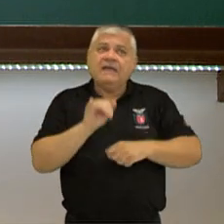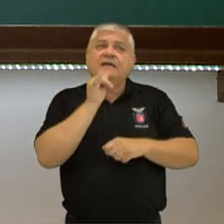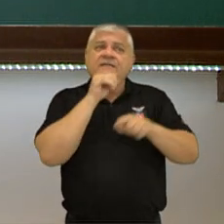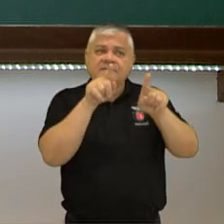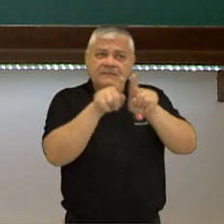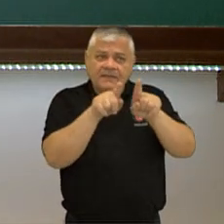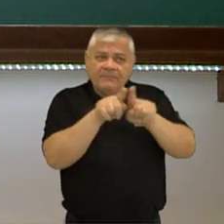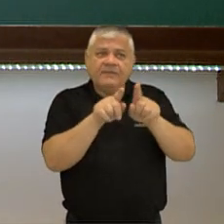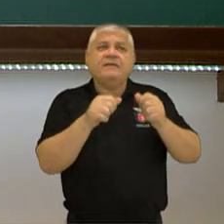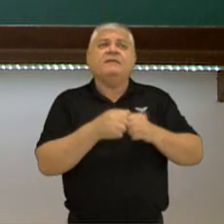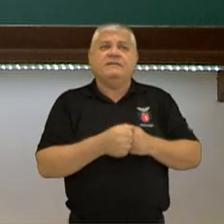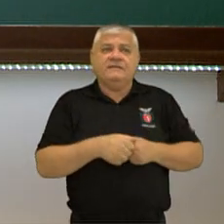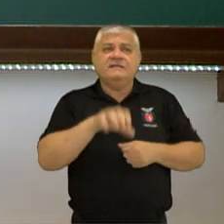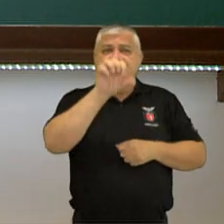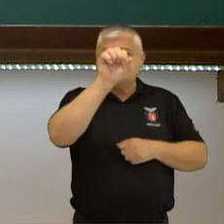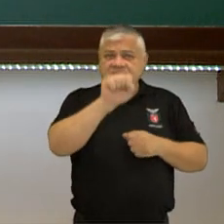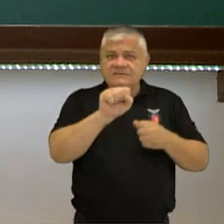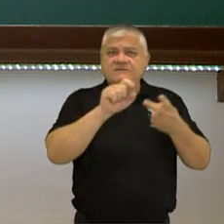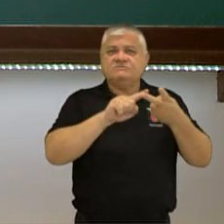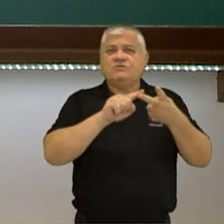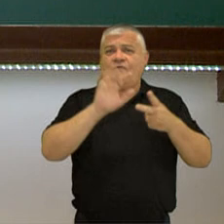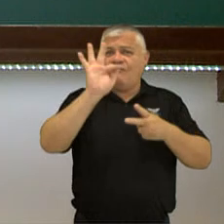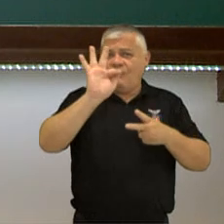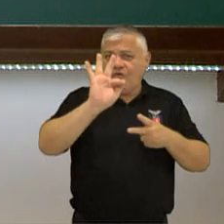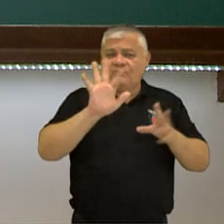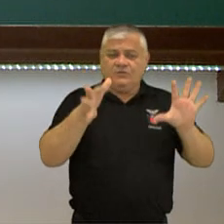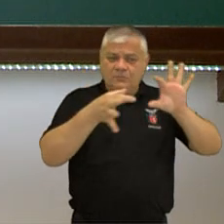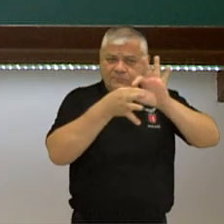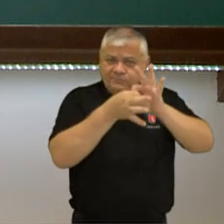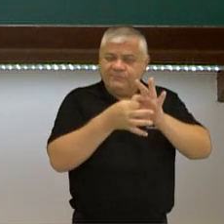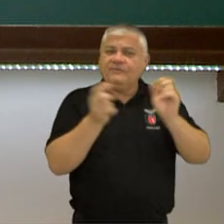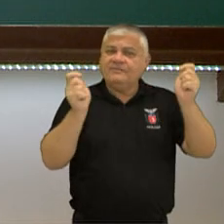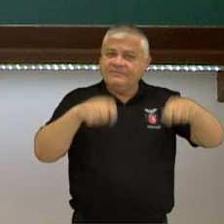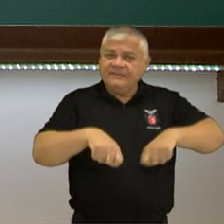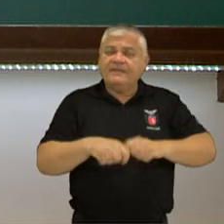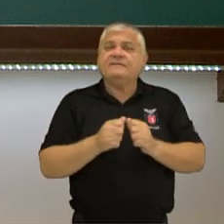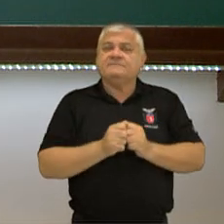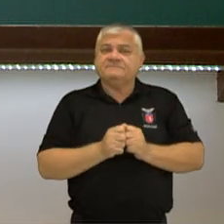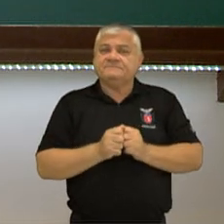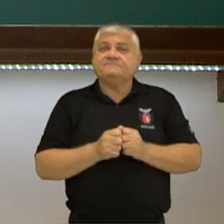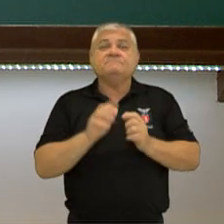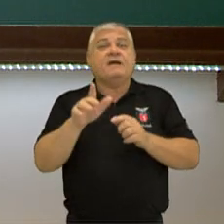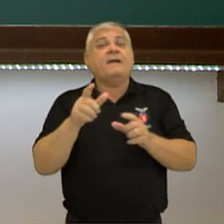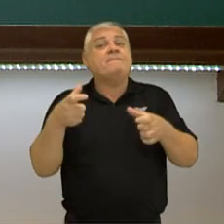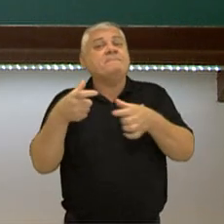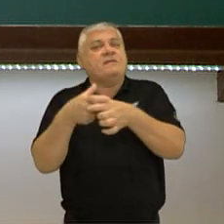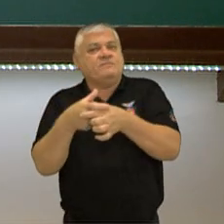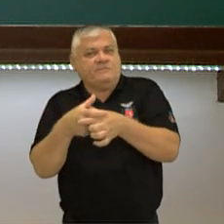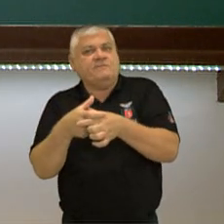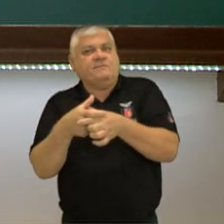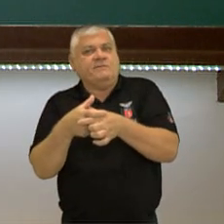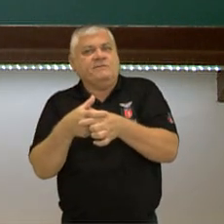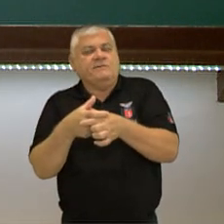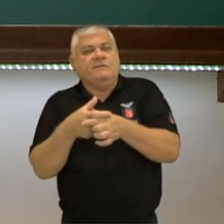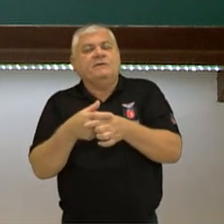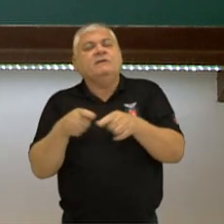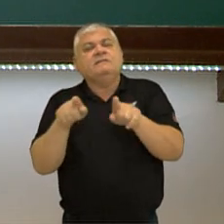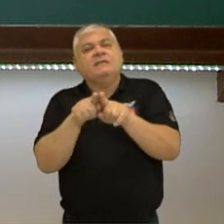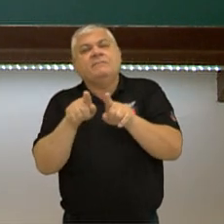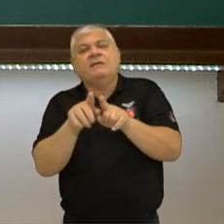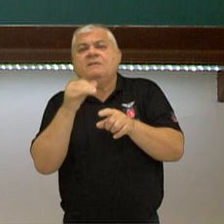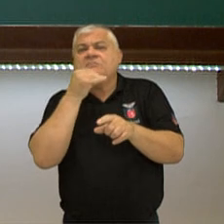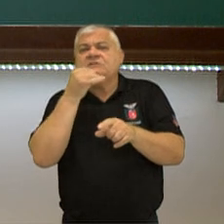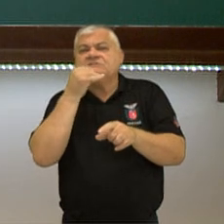enxofre e o fósforo. Porém, esses elementos formam cadeias bem menores e com uma estabilidade